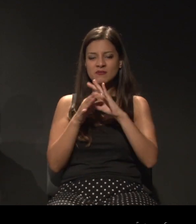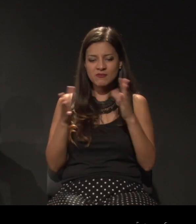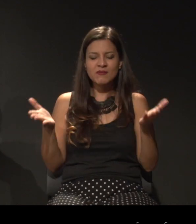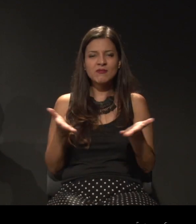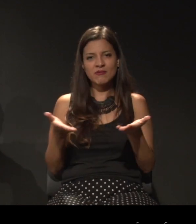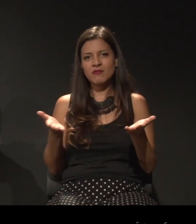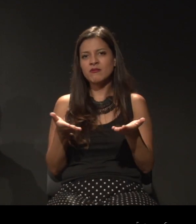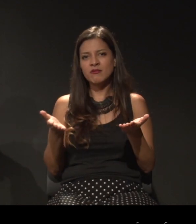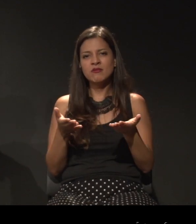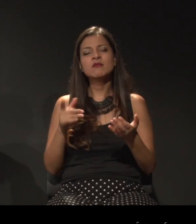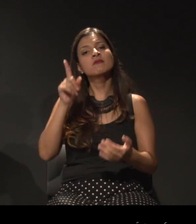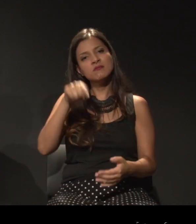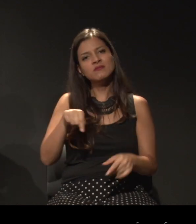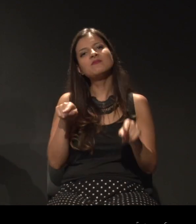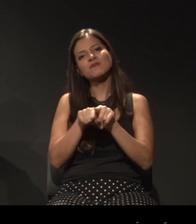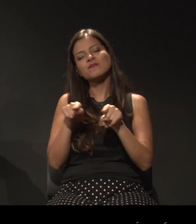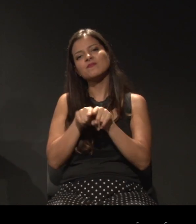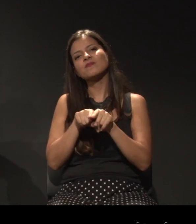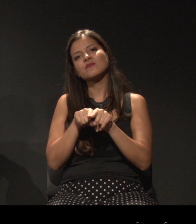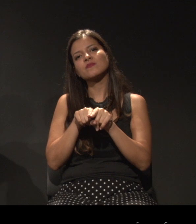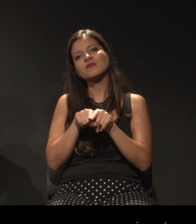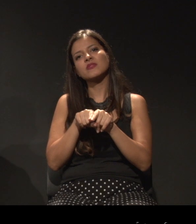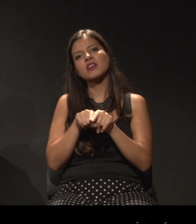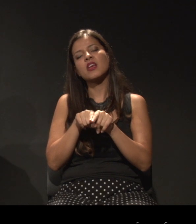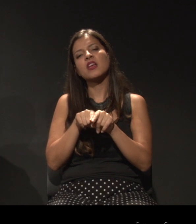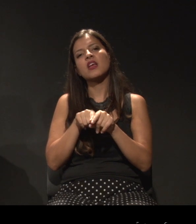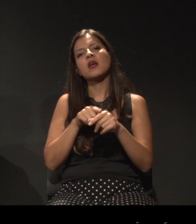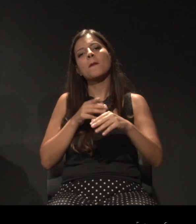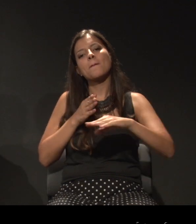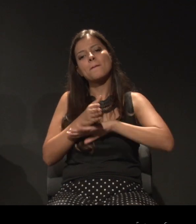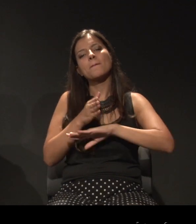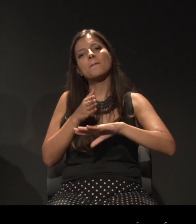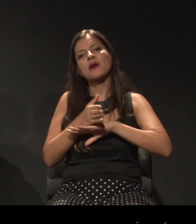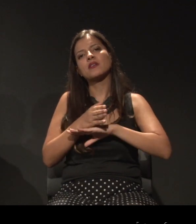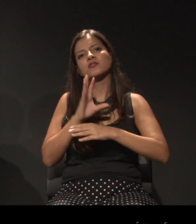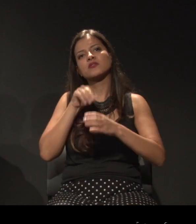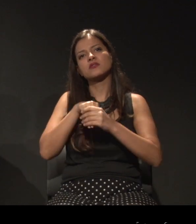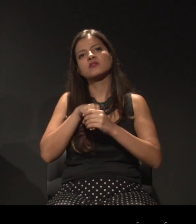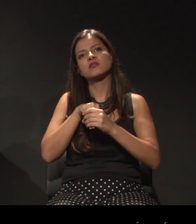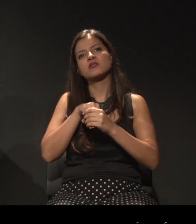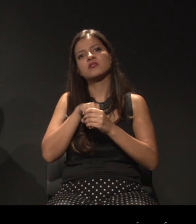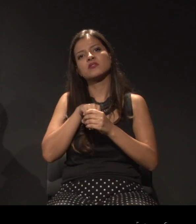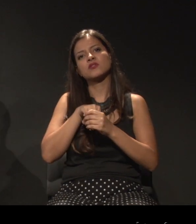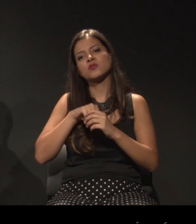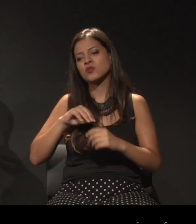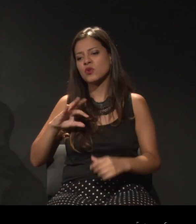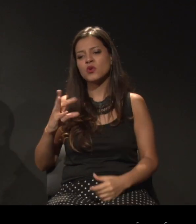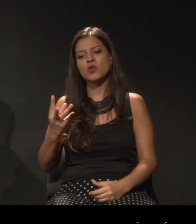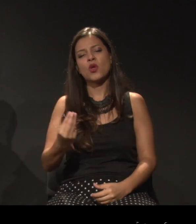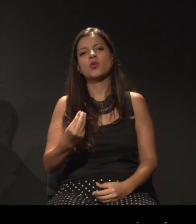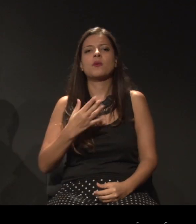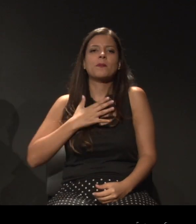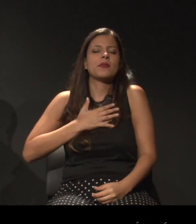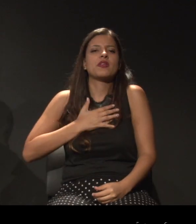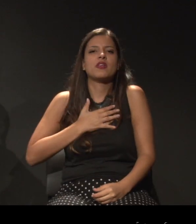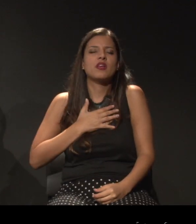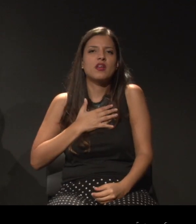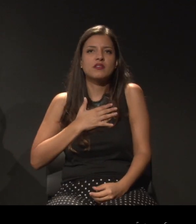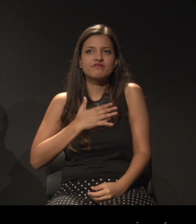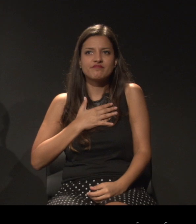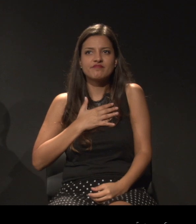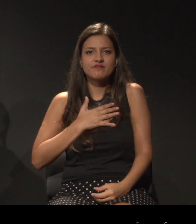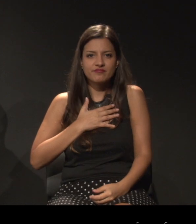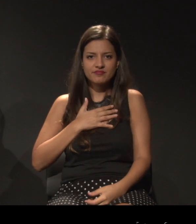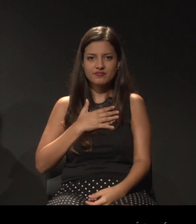é também possível de fazer parte com toda a minha... com todo o meu... com toda a minha...